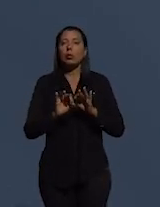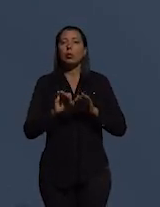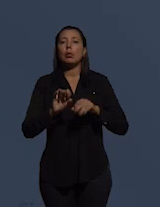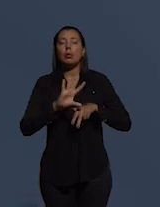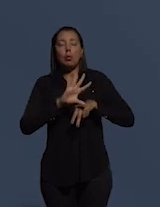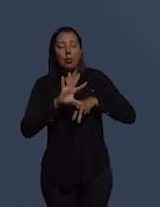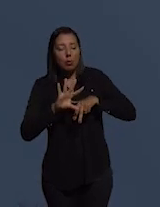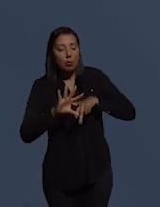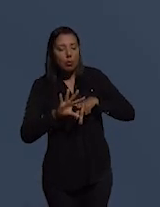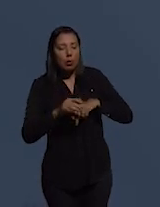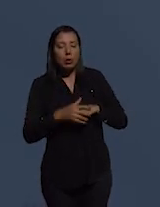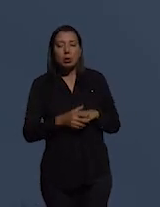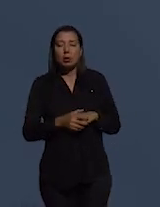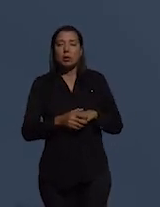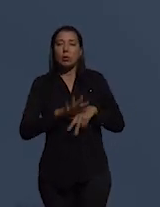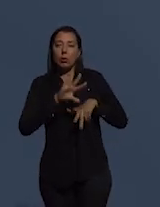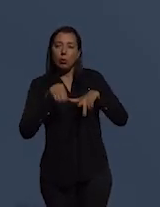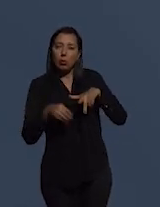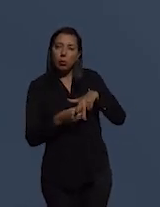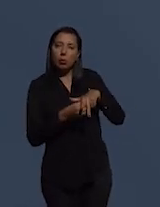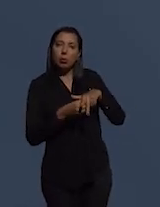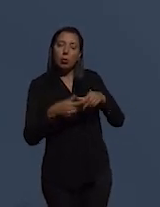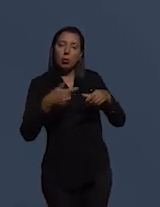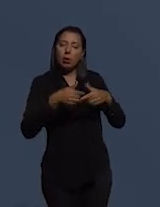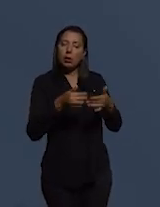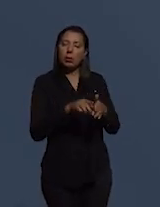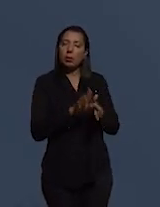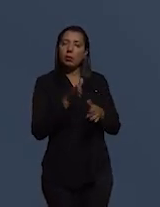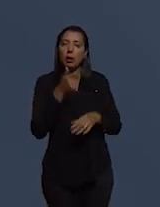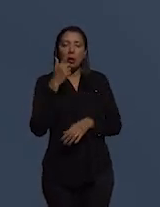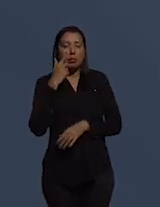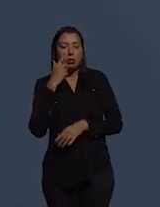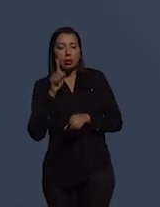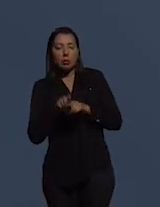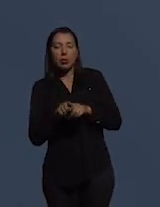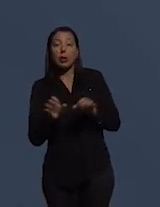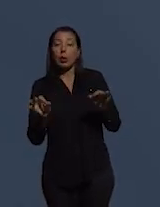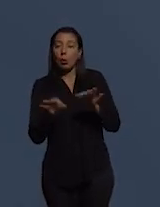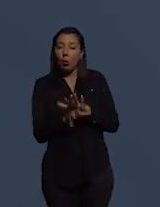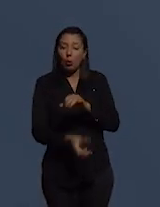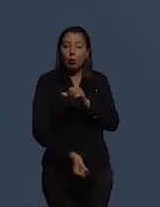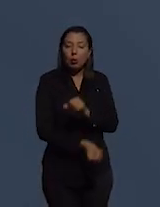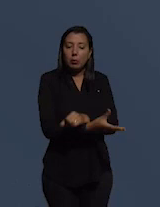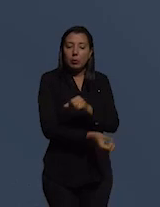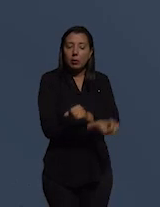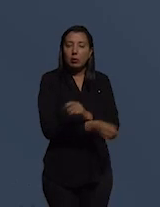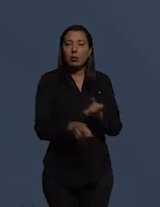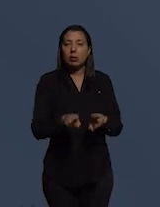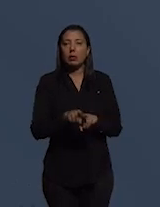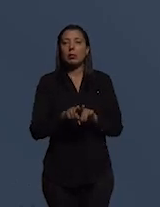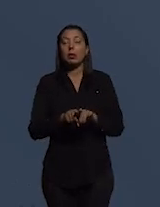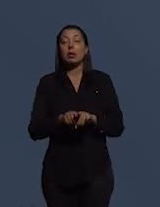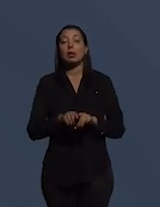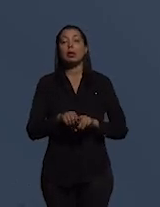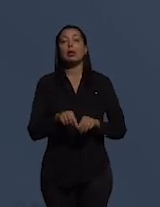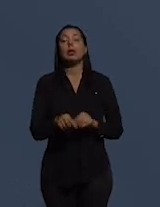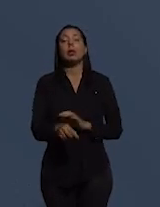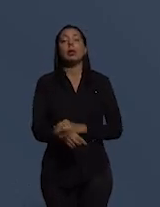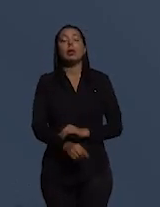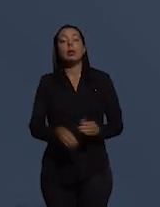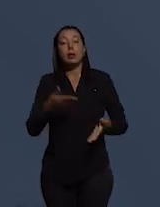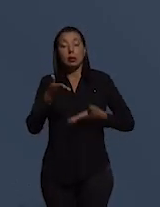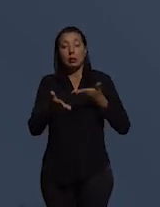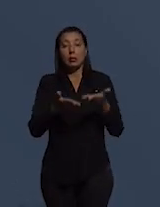e uma certa visão, o Leonardo falou um pouco sobre isso, de combate à corrupção como um espetáculo, Braulio também tratou um pouco